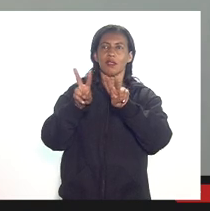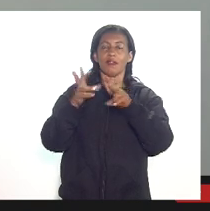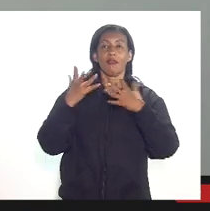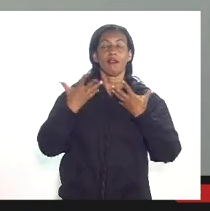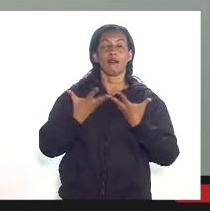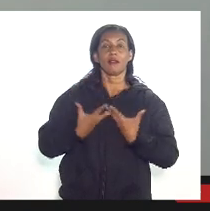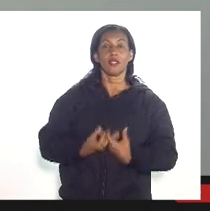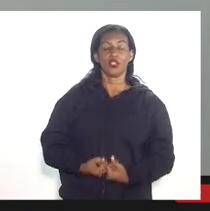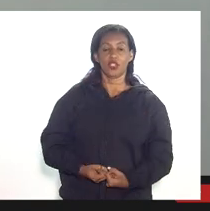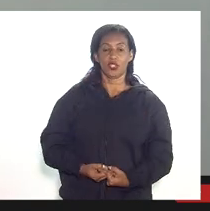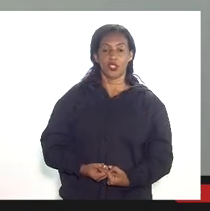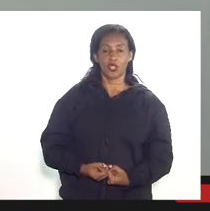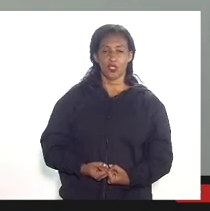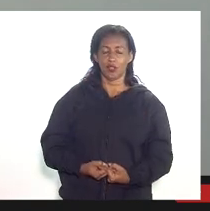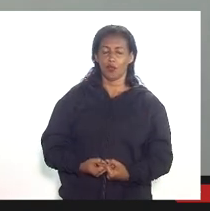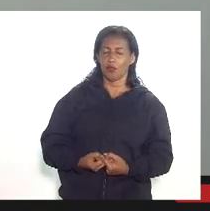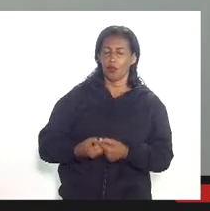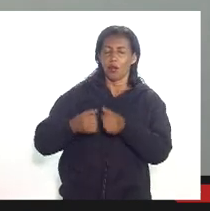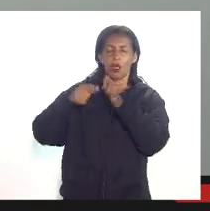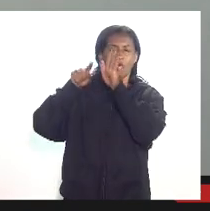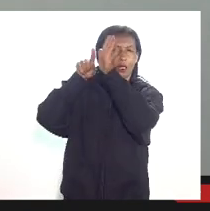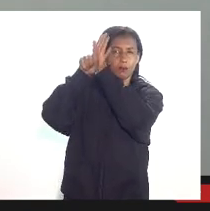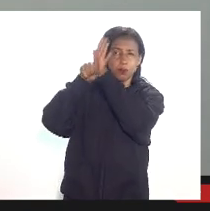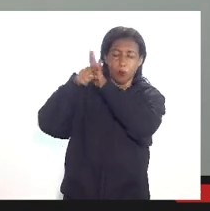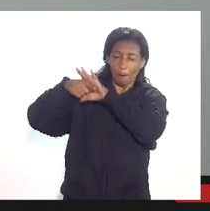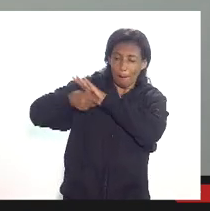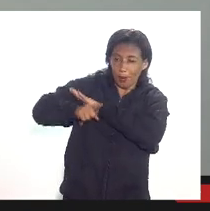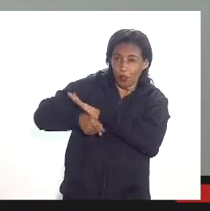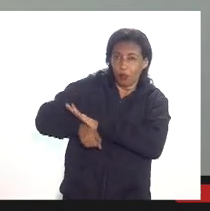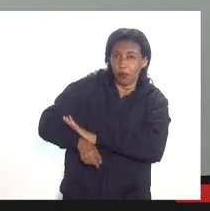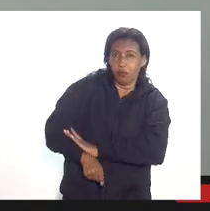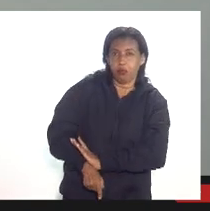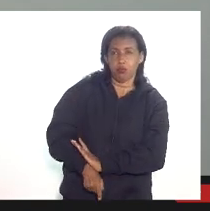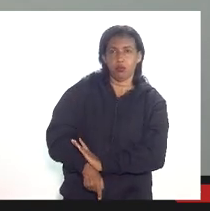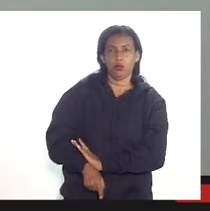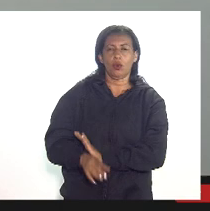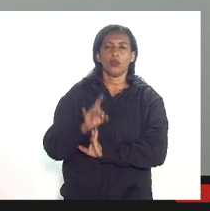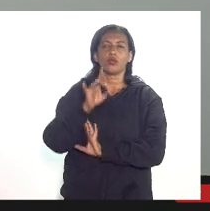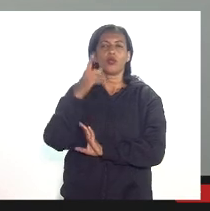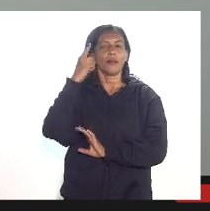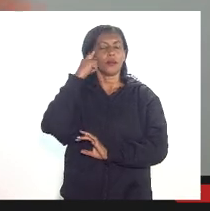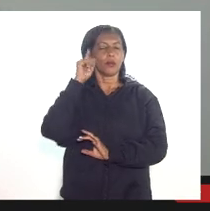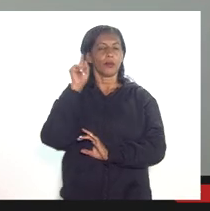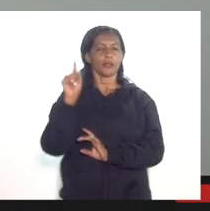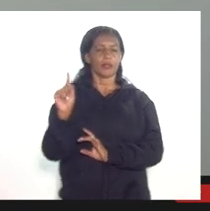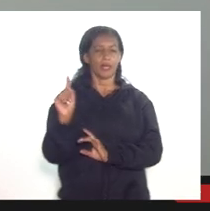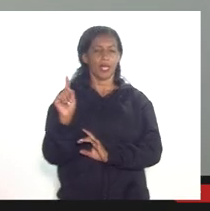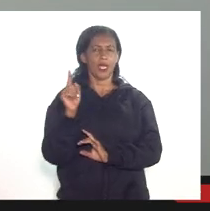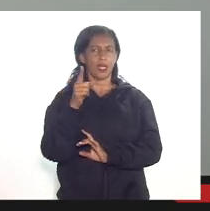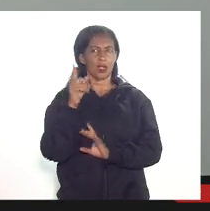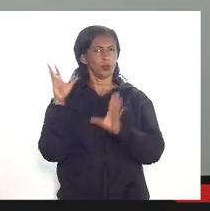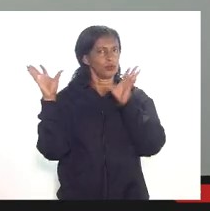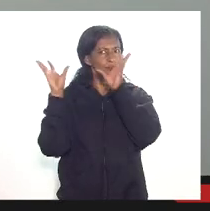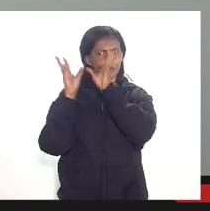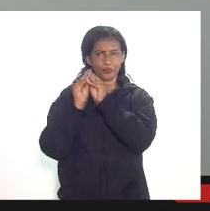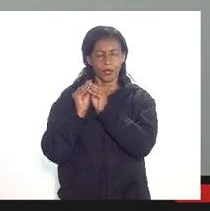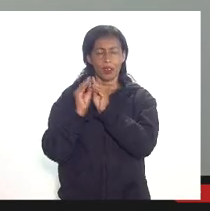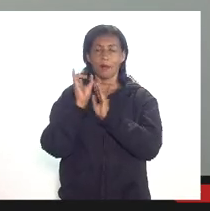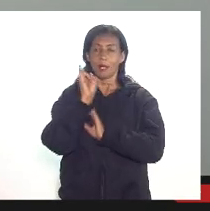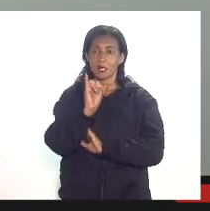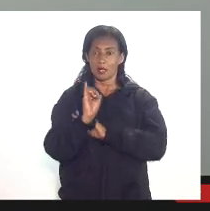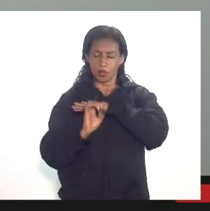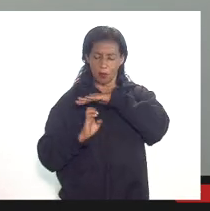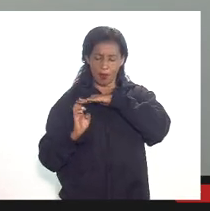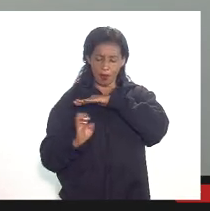como ele requer fiscalizações muito profundas bom, só para ter uma ideia aqui eu estou sendo muito sucinto mas basicamente se uma empresa não